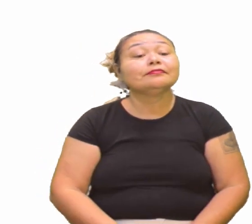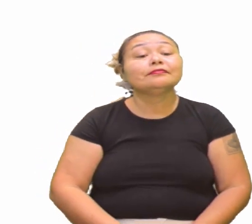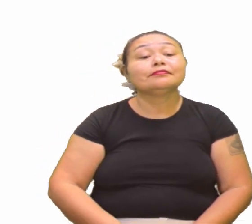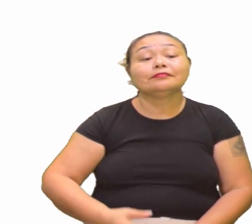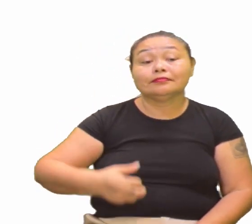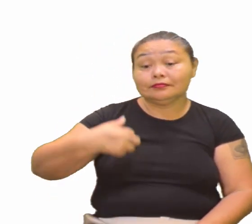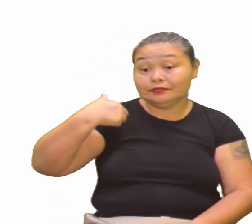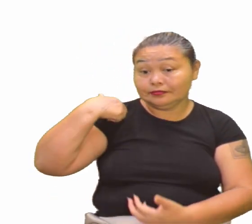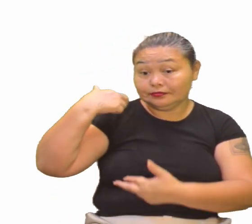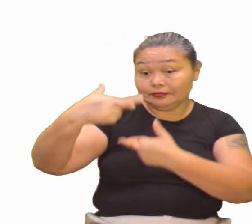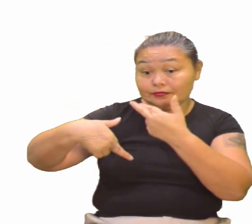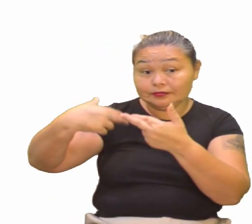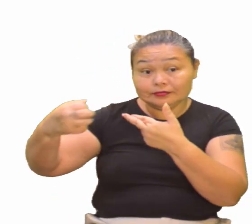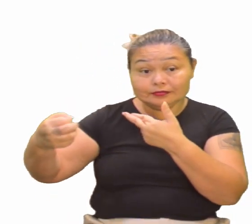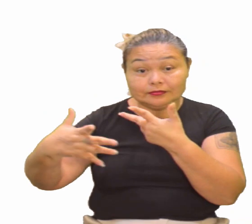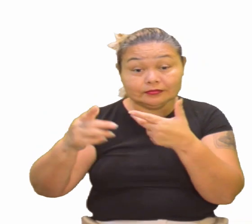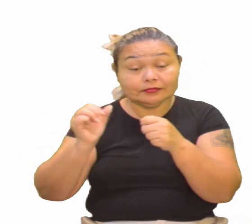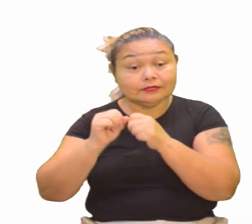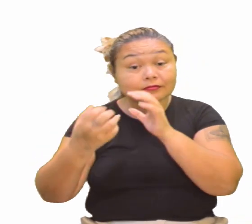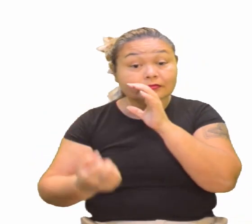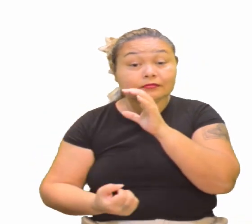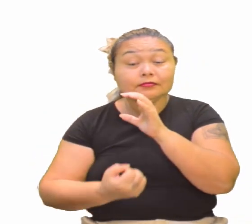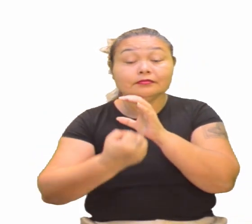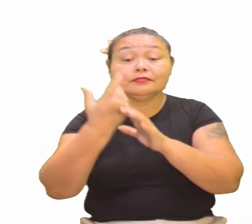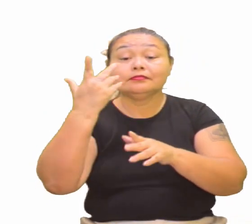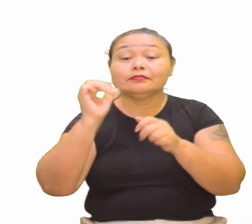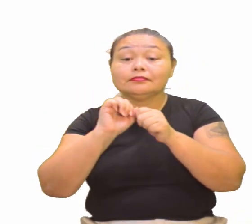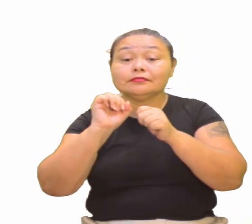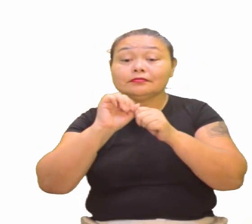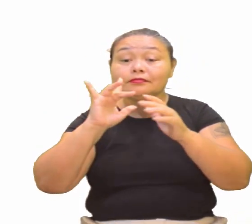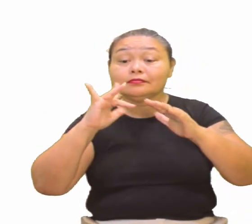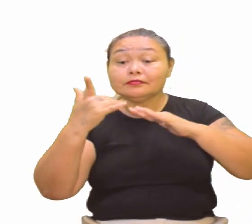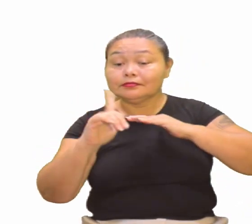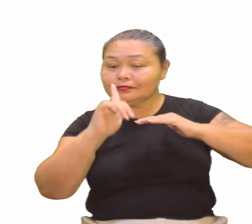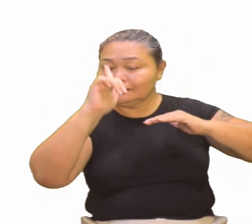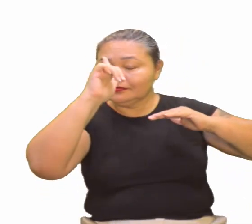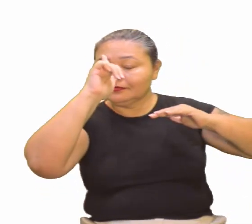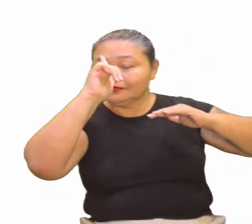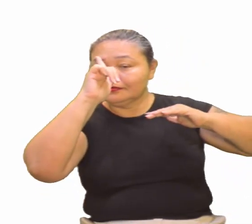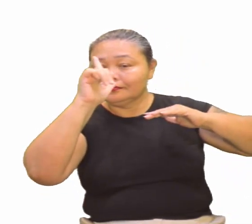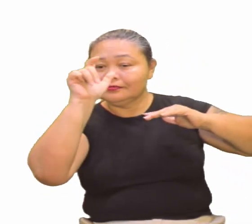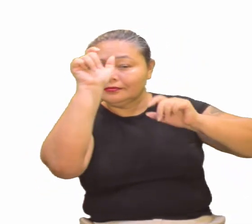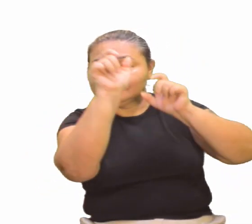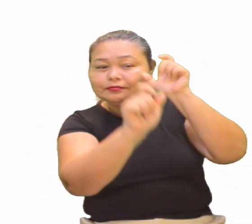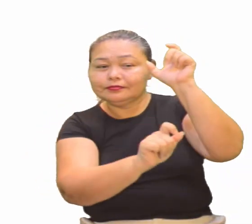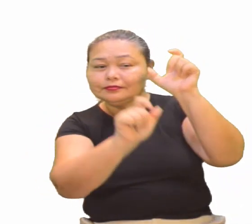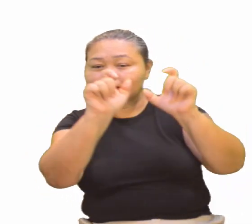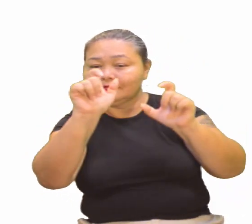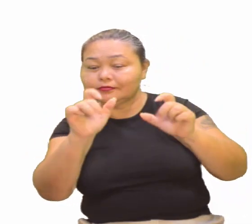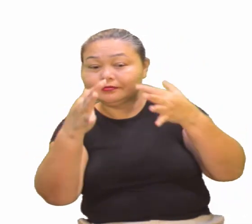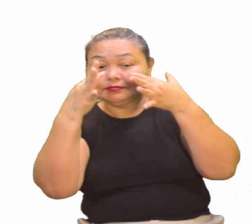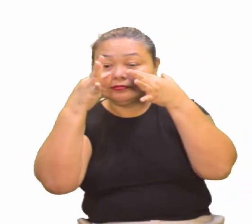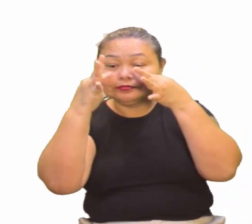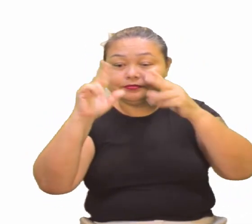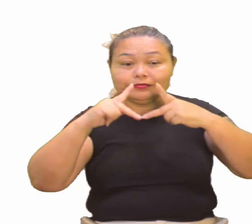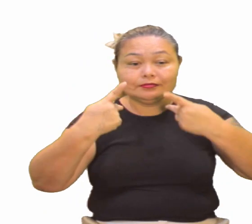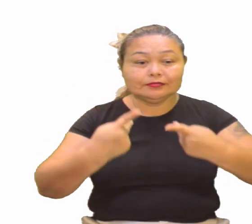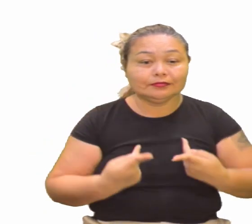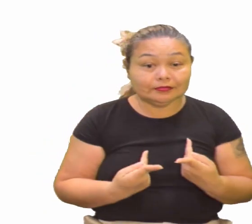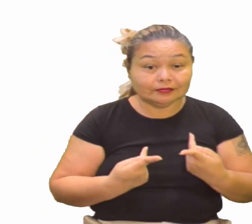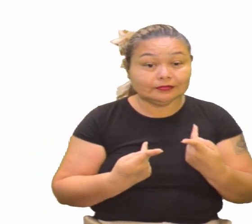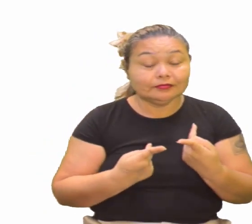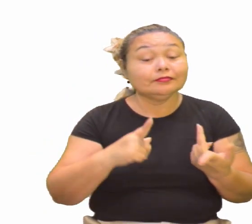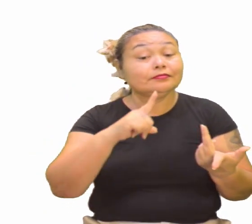Na Renascença, renasce o olhar sobre os clássicos gregos, sobre o humanismo, inicialmente presente no